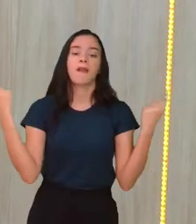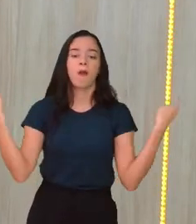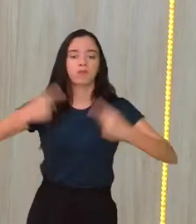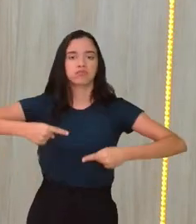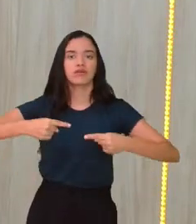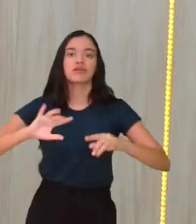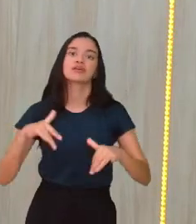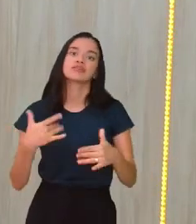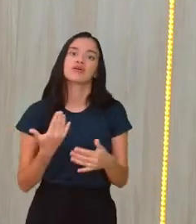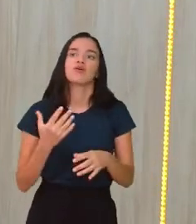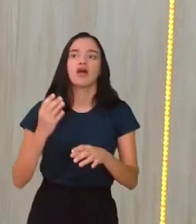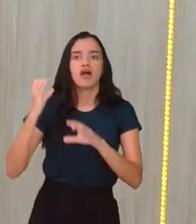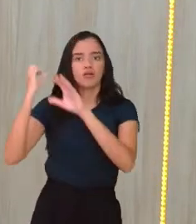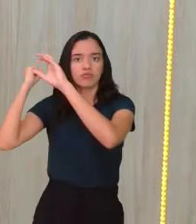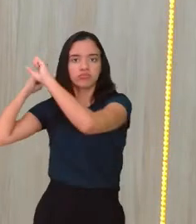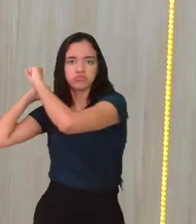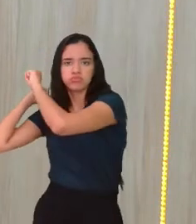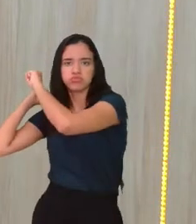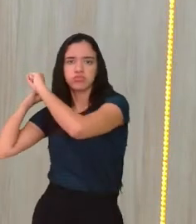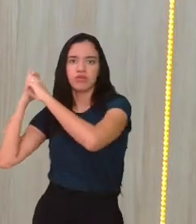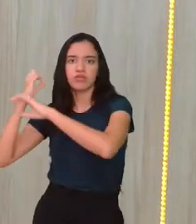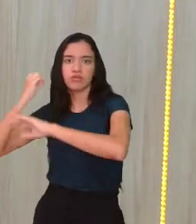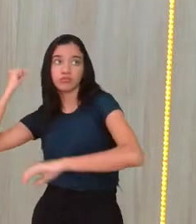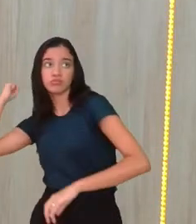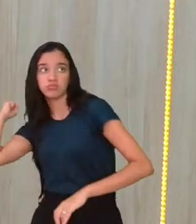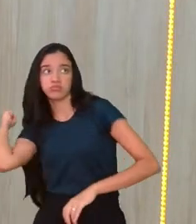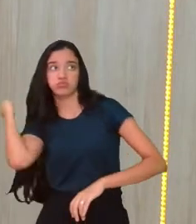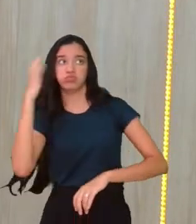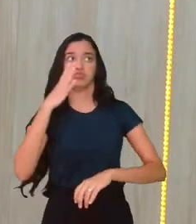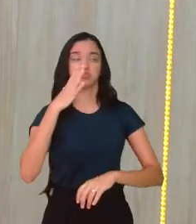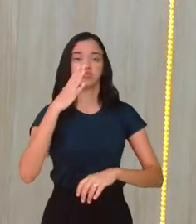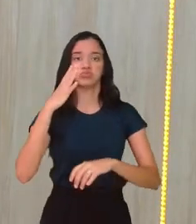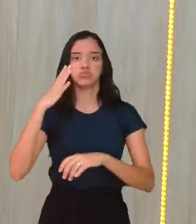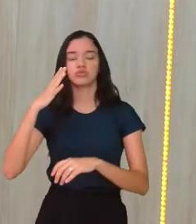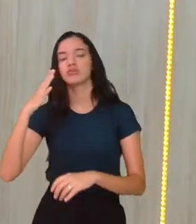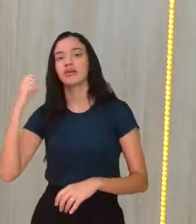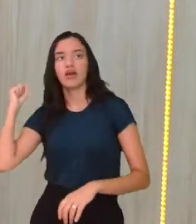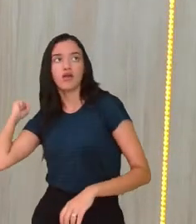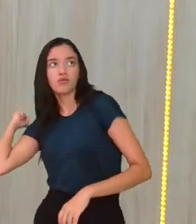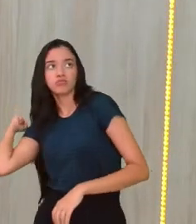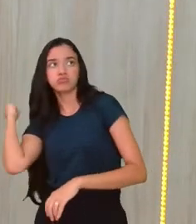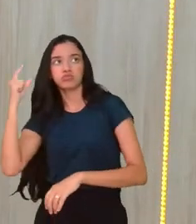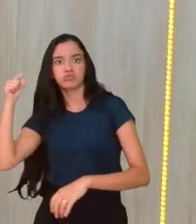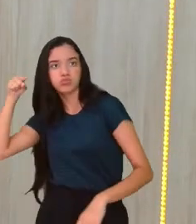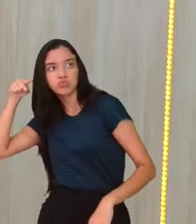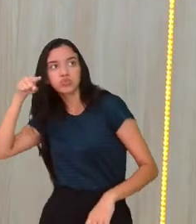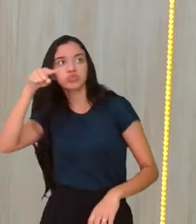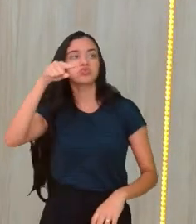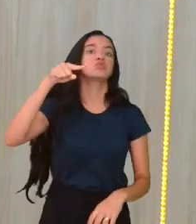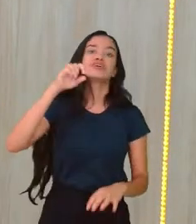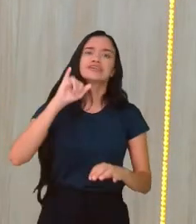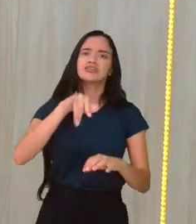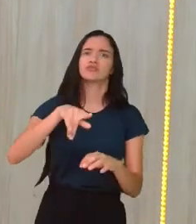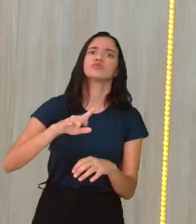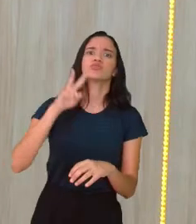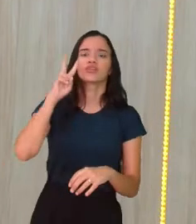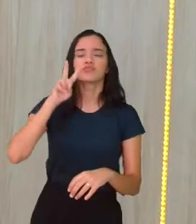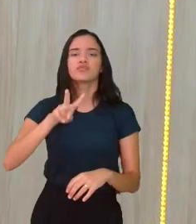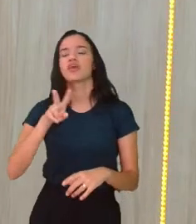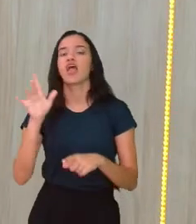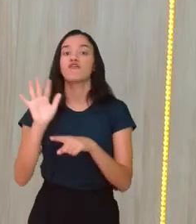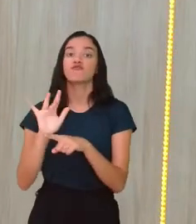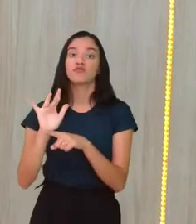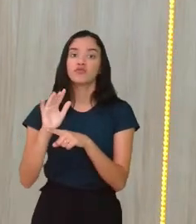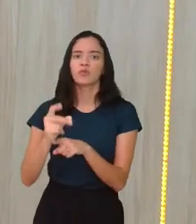Então, lança. Aquelas lanças, né? Existiam muito. Se vocês verem filmes antigos, vocês vão ver que quando eles